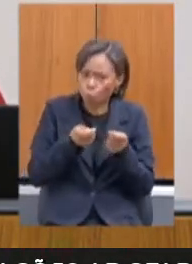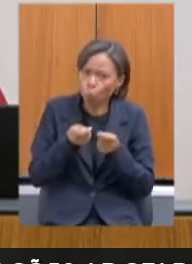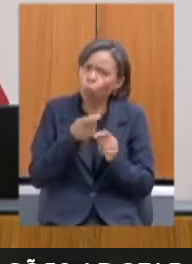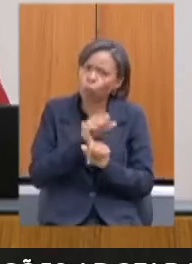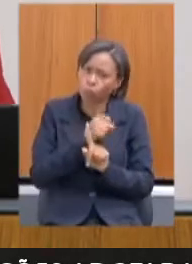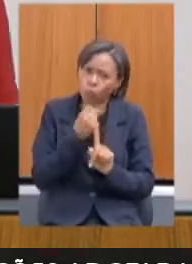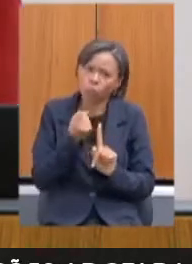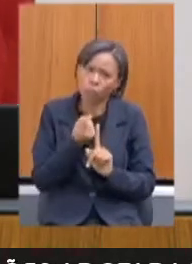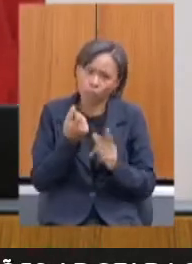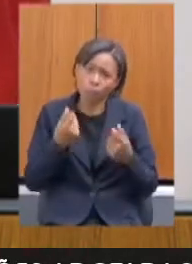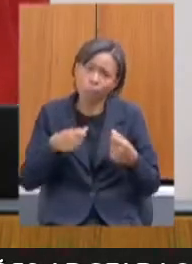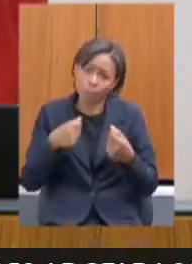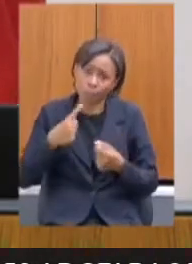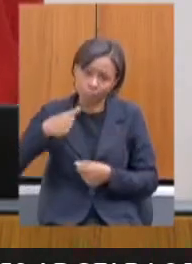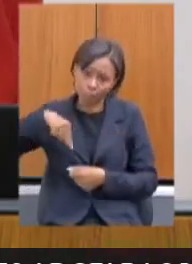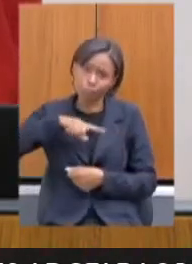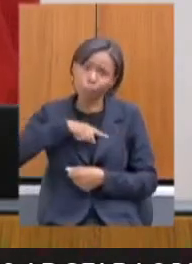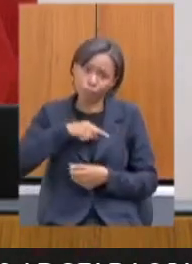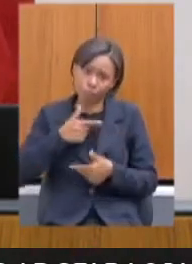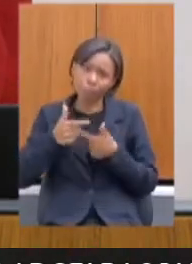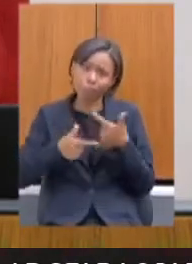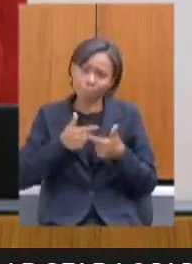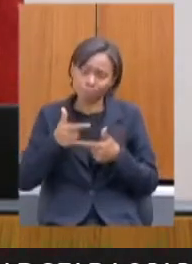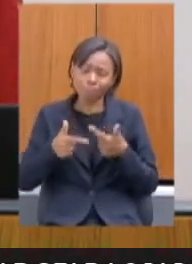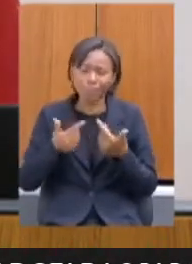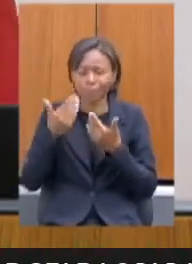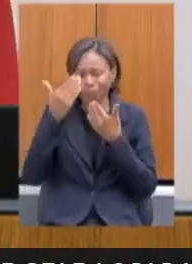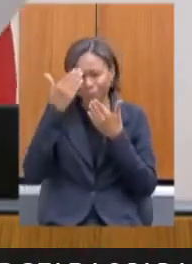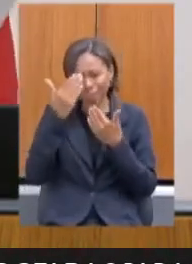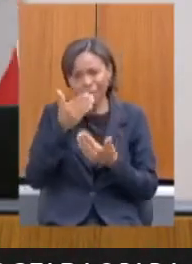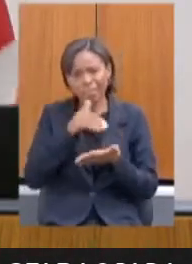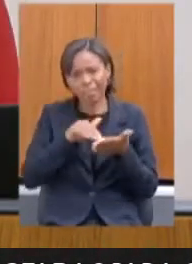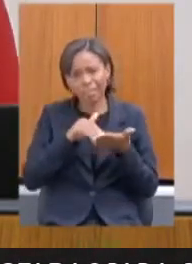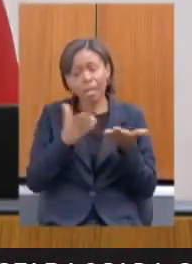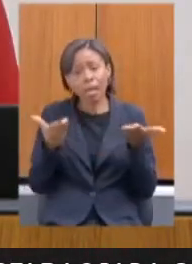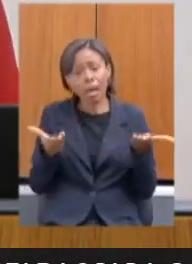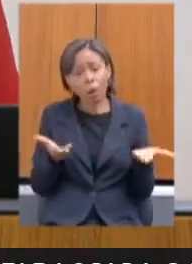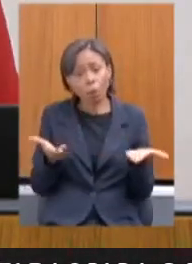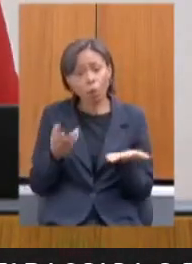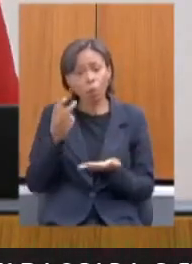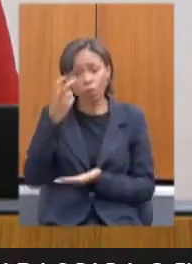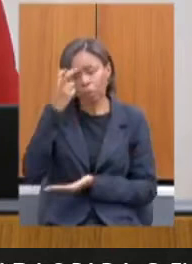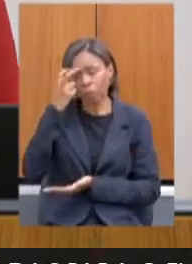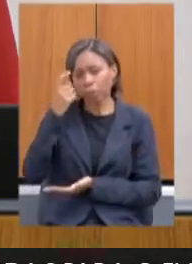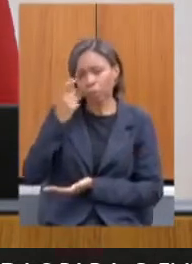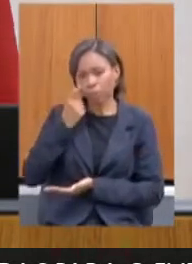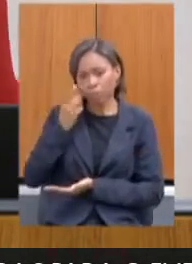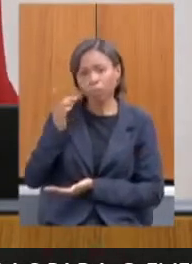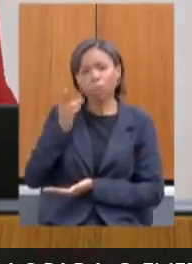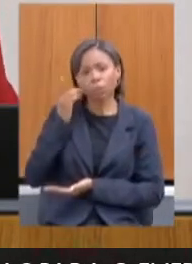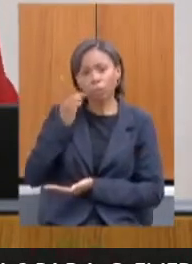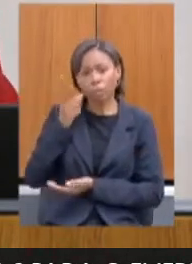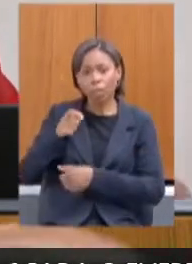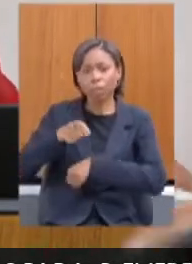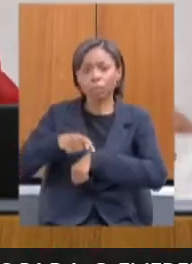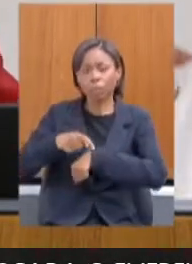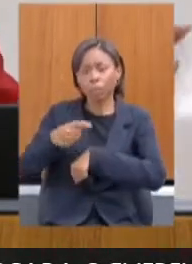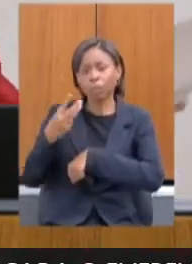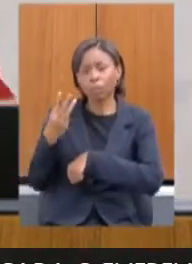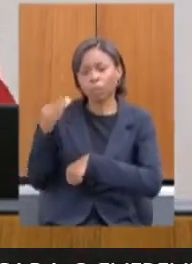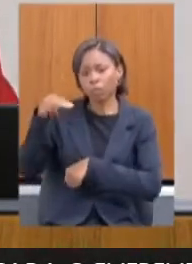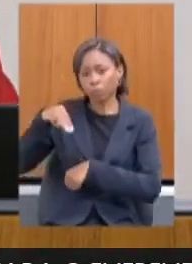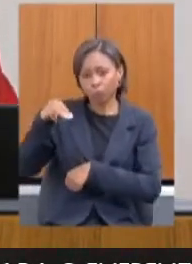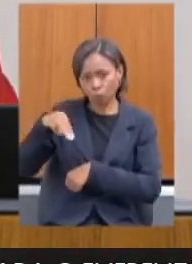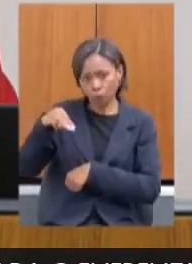pouco a nossa função. Muito obrigada, secretária. Eu passo então a palavra para o deputado Zé Guilherme, que disporá de três minutos para